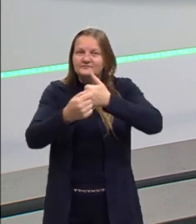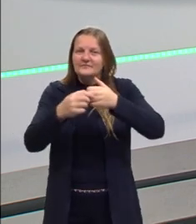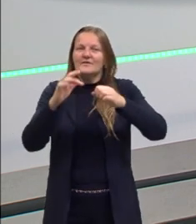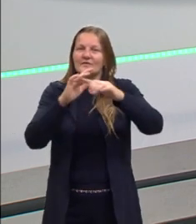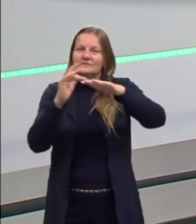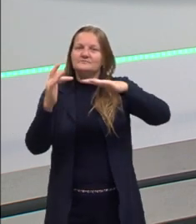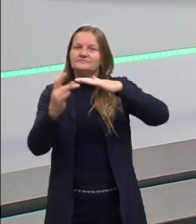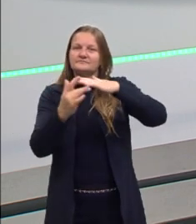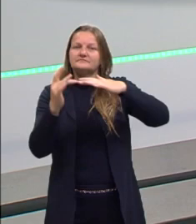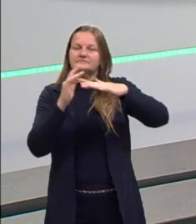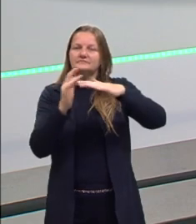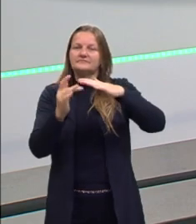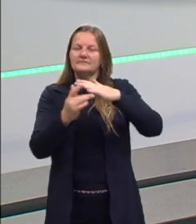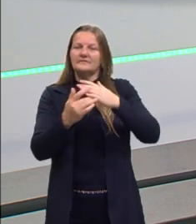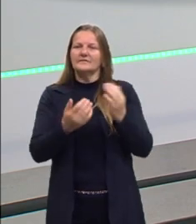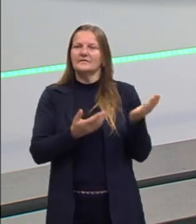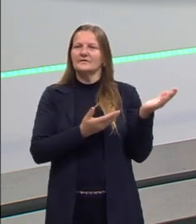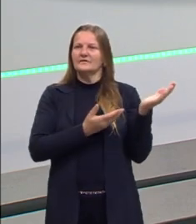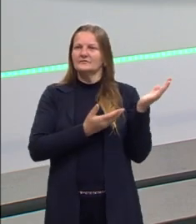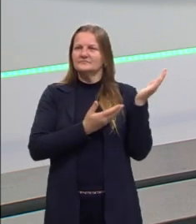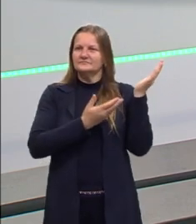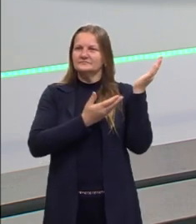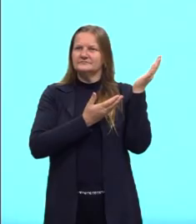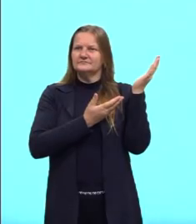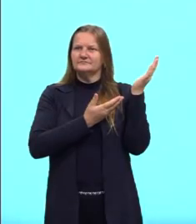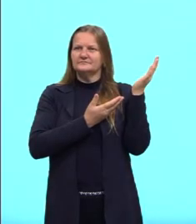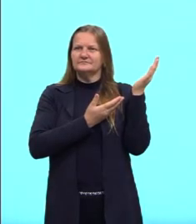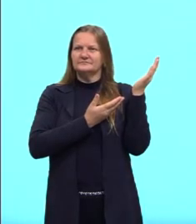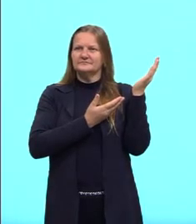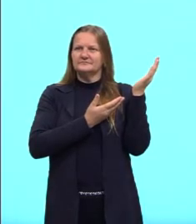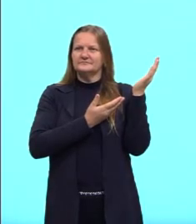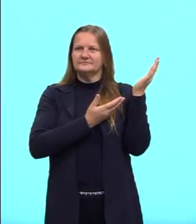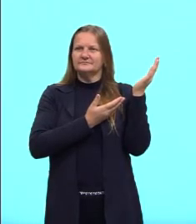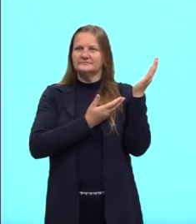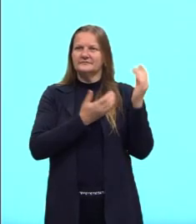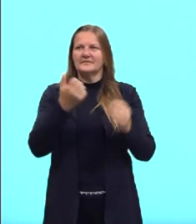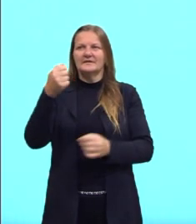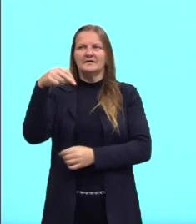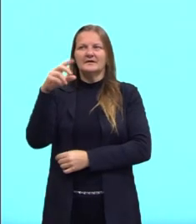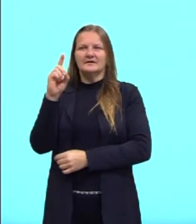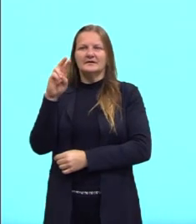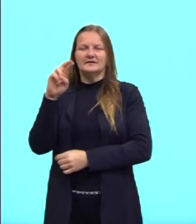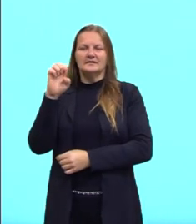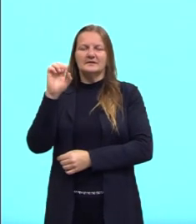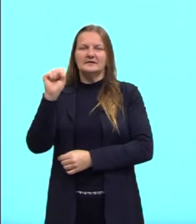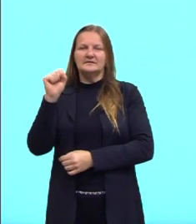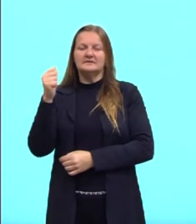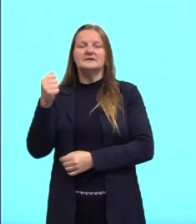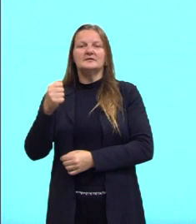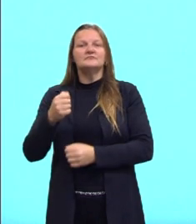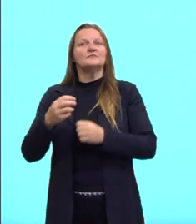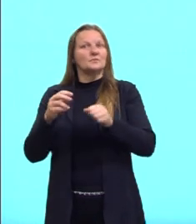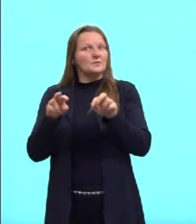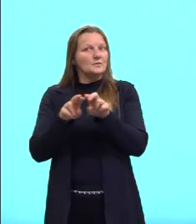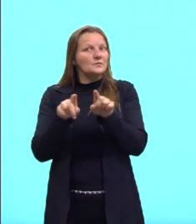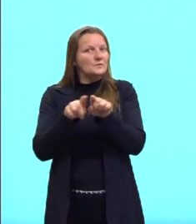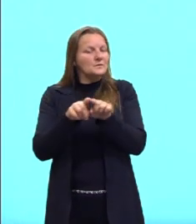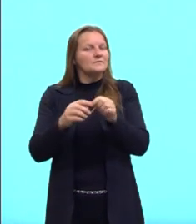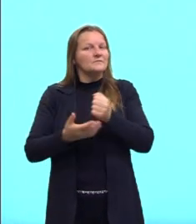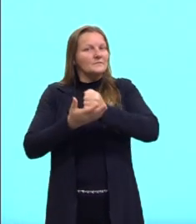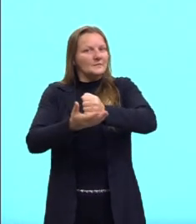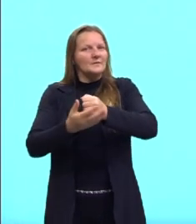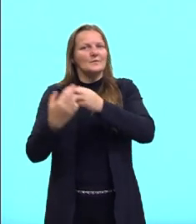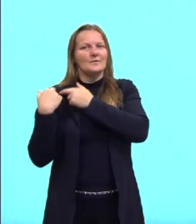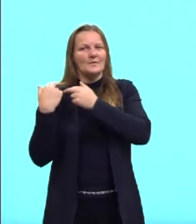redes sociais, o arroba prof.lucaslabella. Agradecer a Andressa Domanski, minha curadora, que me ajuda muito nas aulas. E